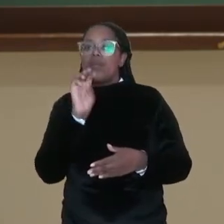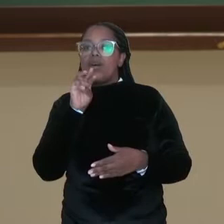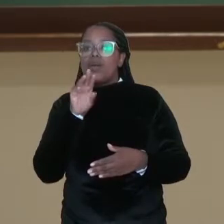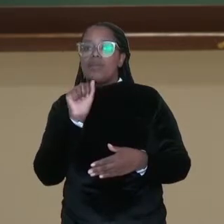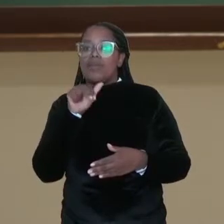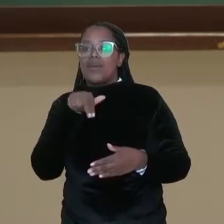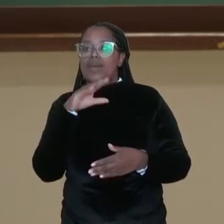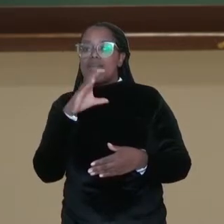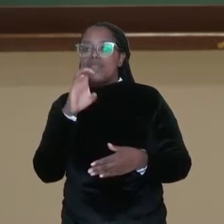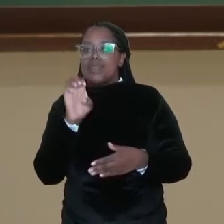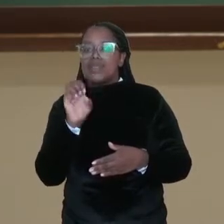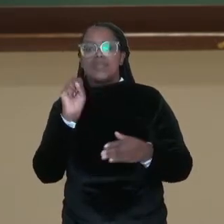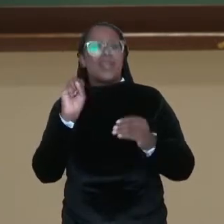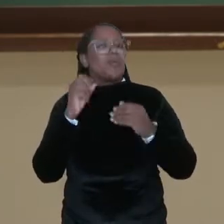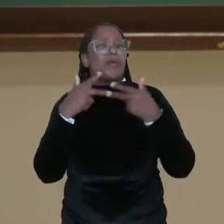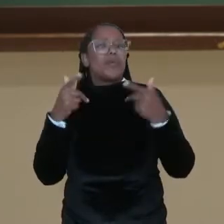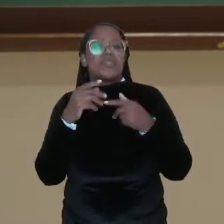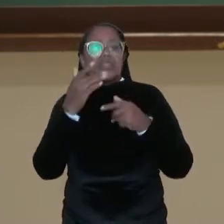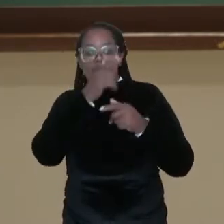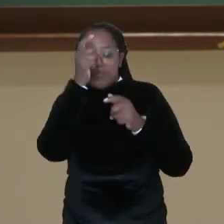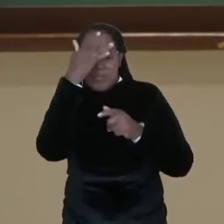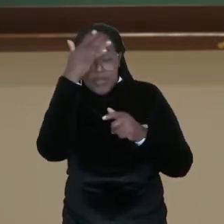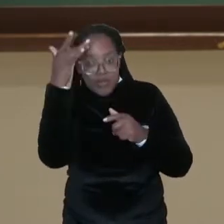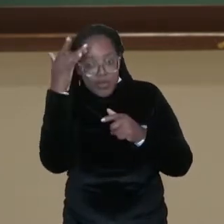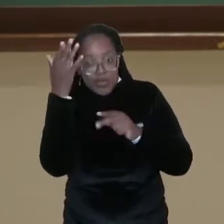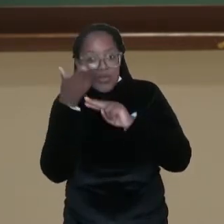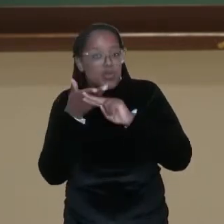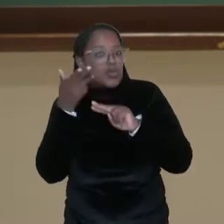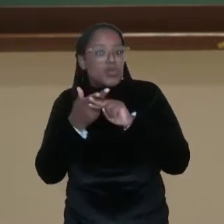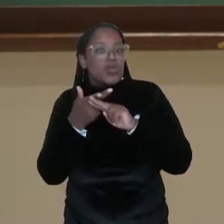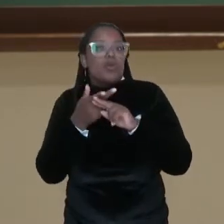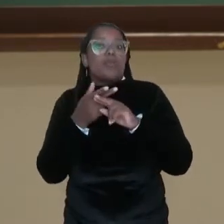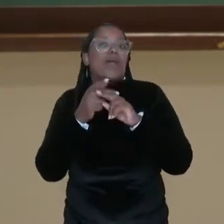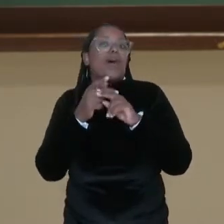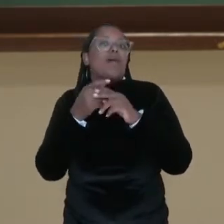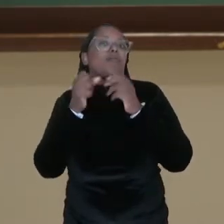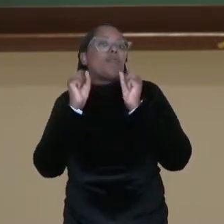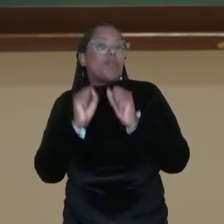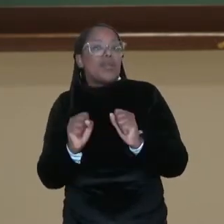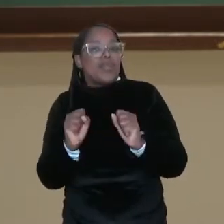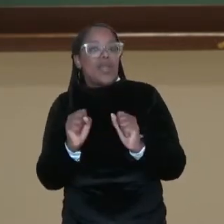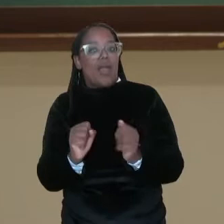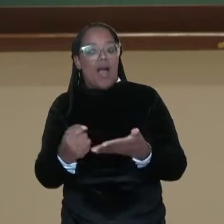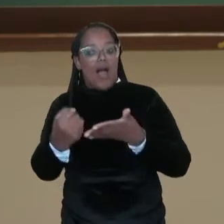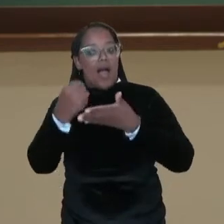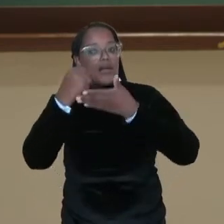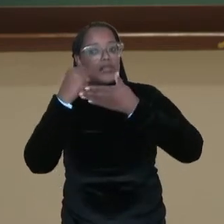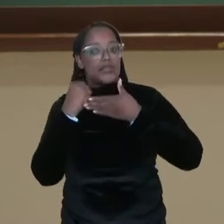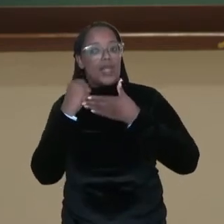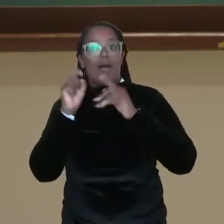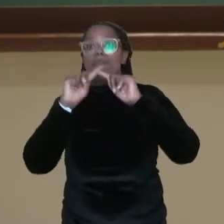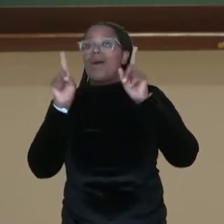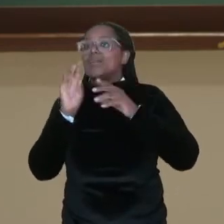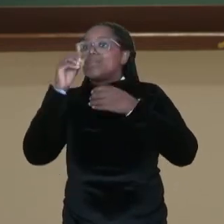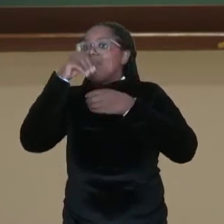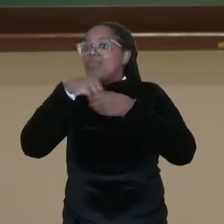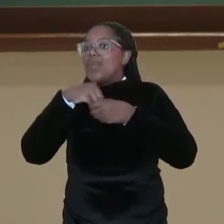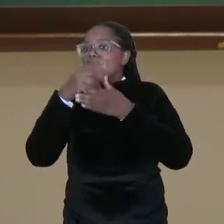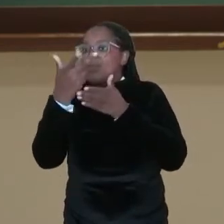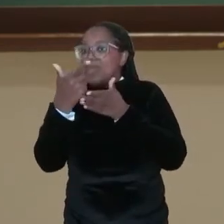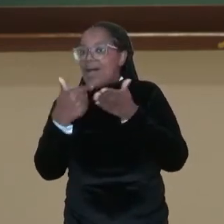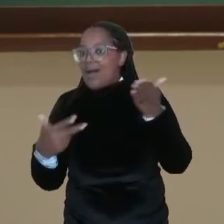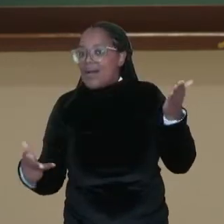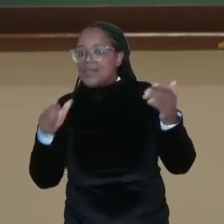causar reflexões. Mas dentro da arte, olha que legal, quer dizer então